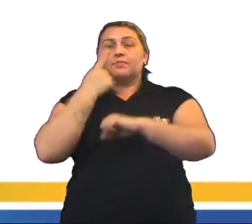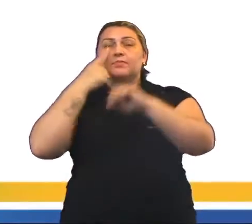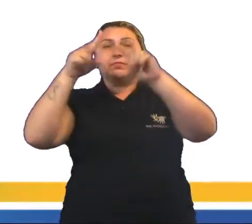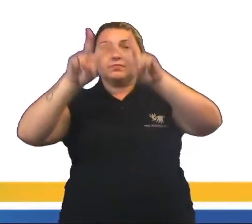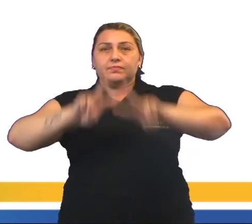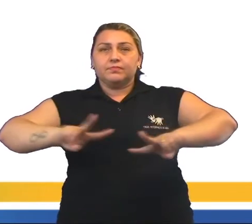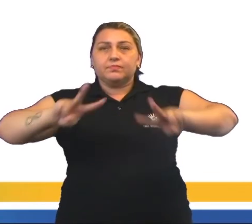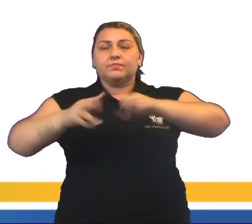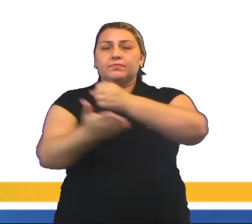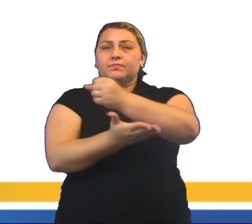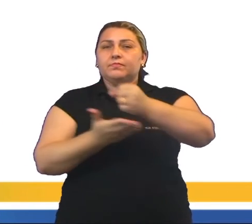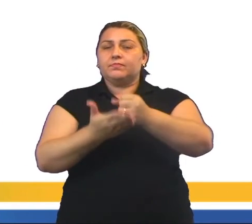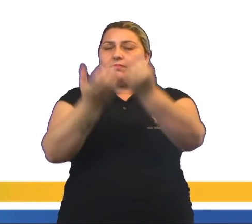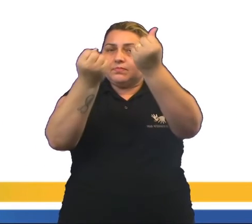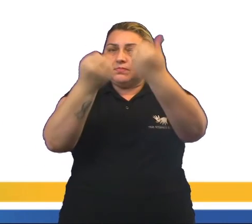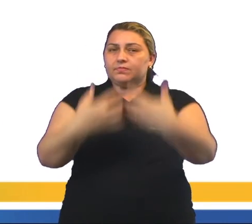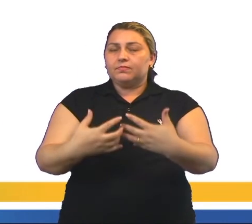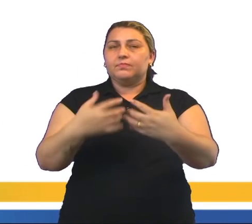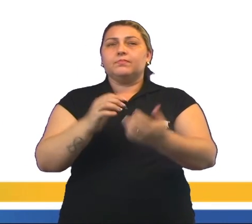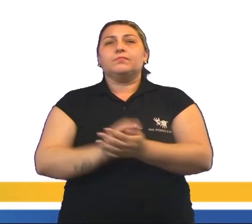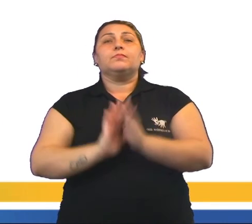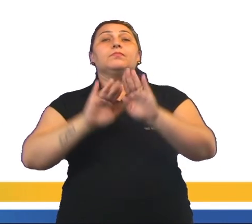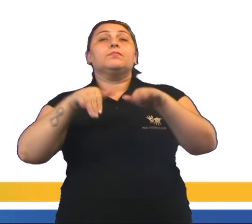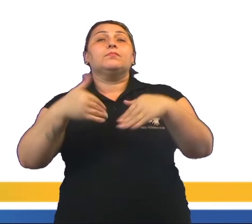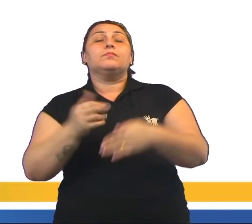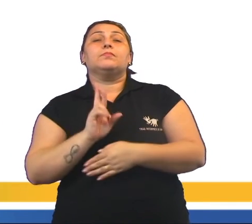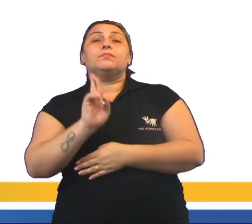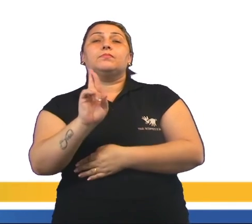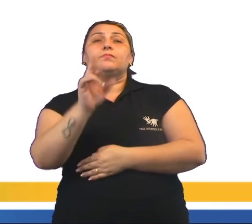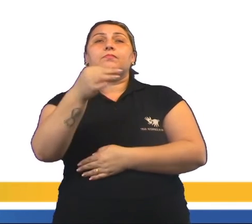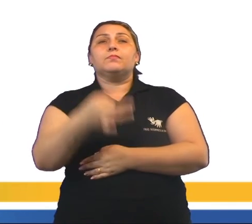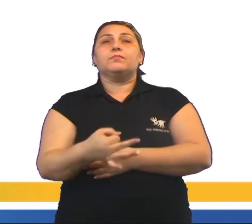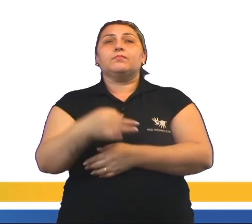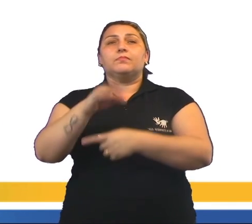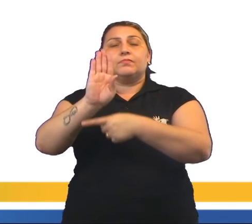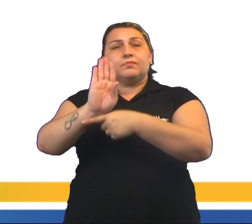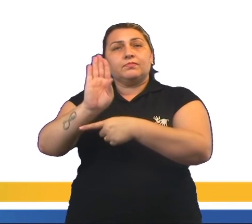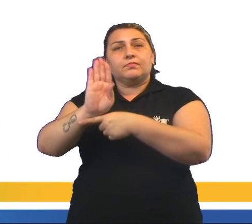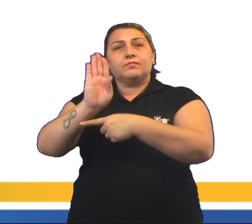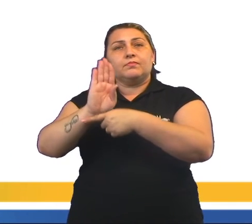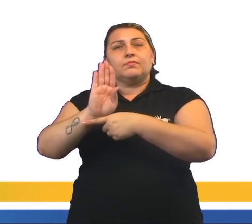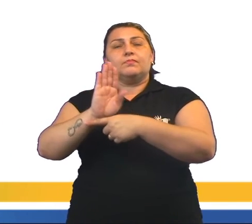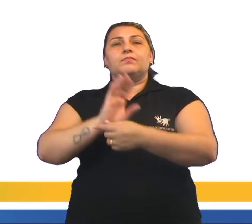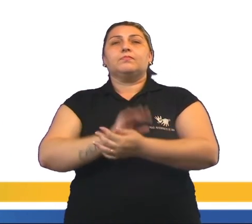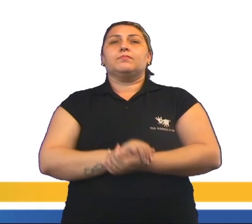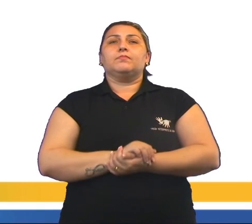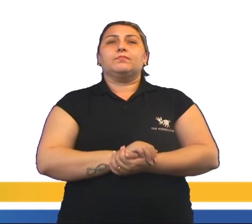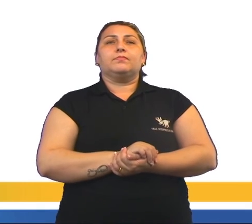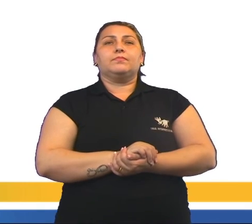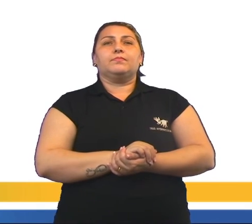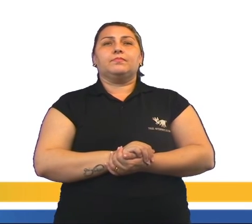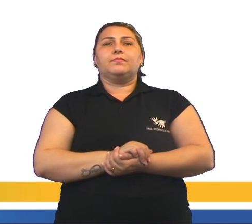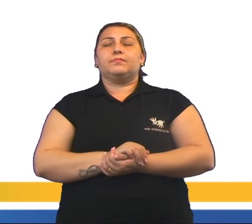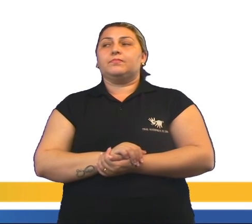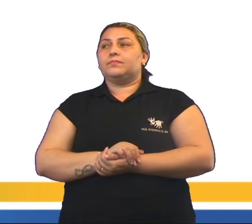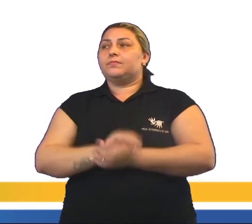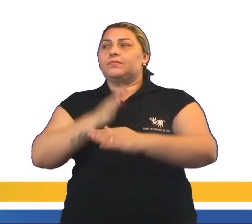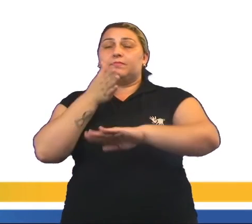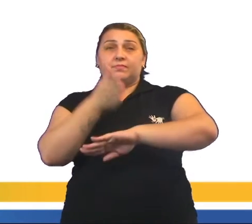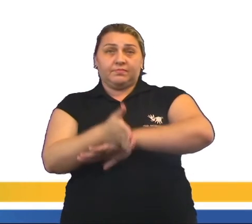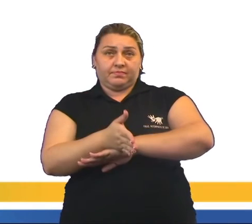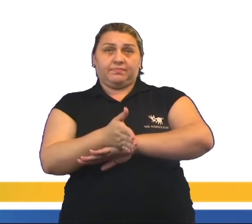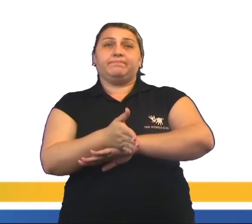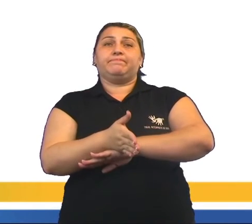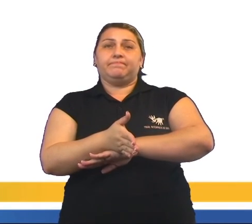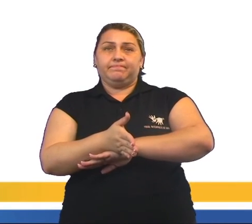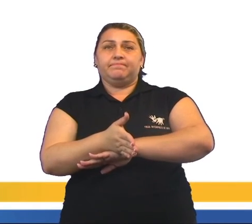visualizar, com base nesse meu comentário, qual a alternativa correta? Expressa na letra B. Acesso